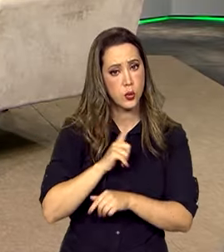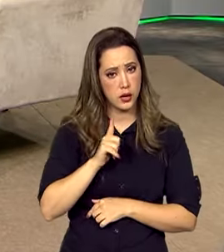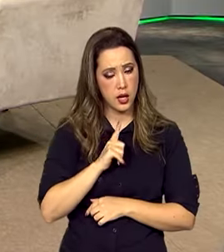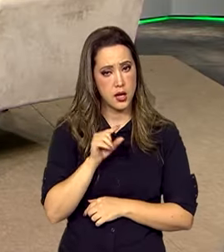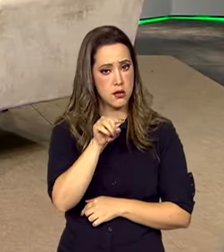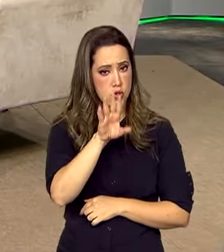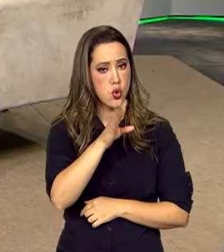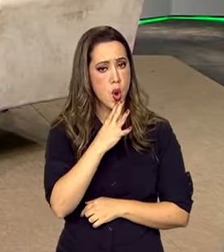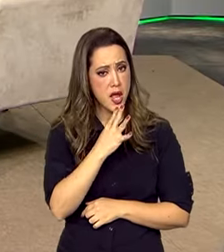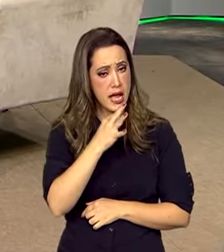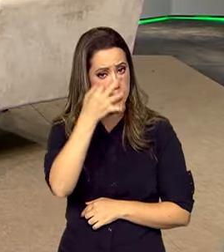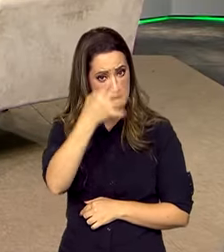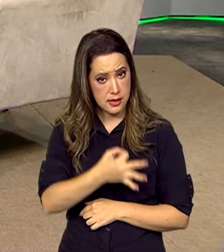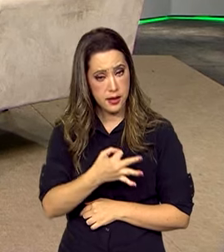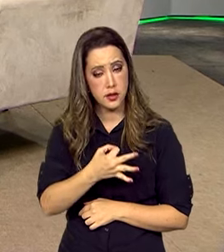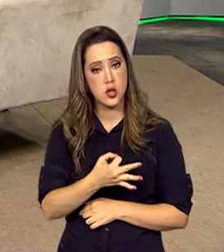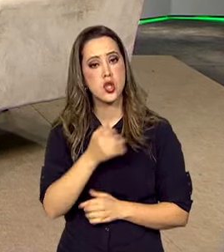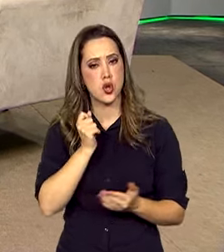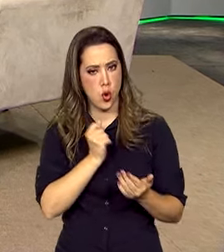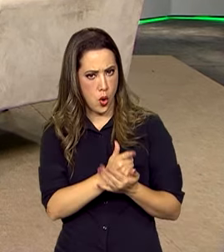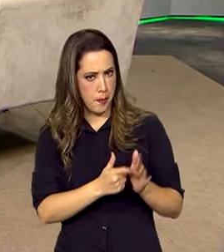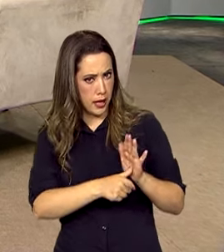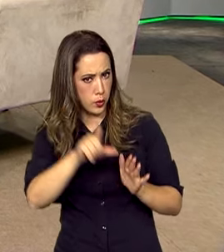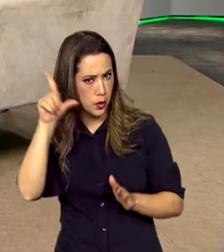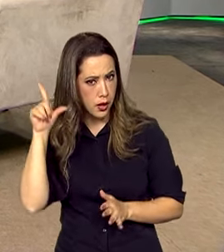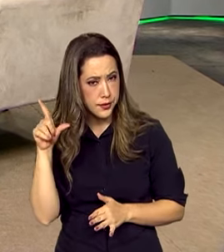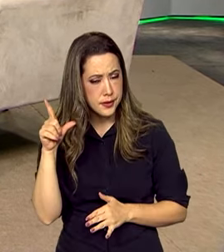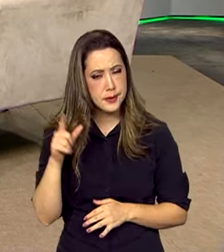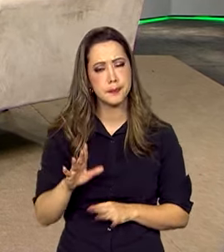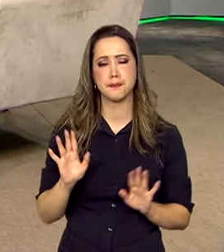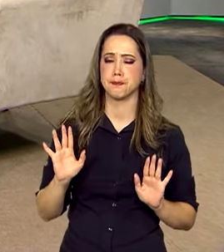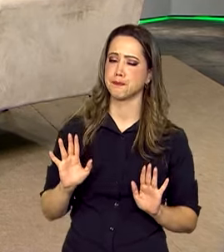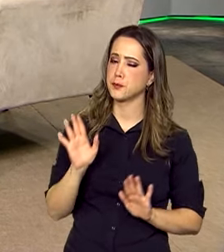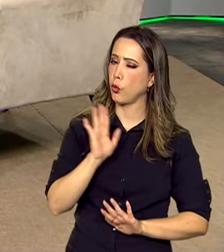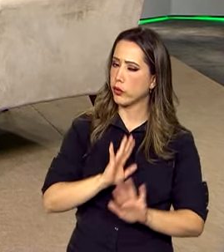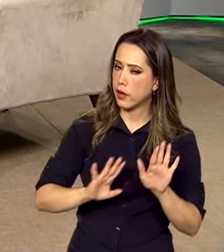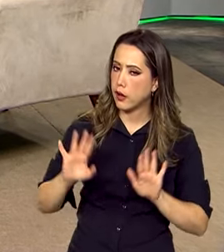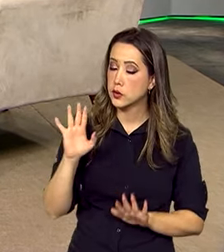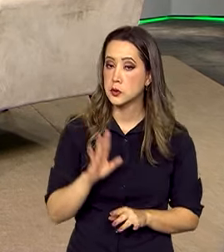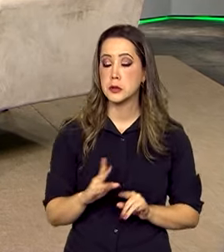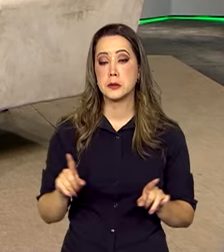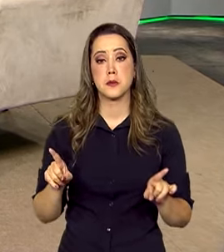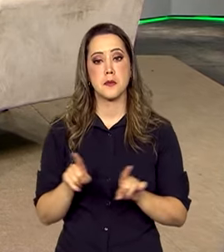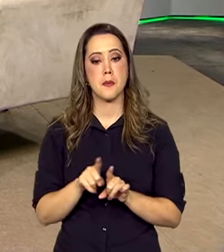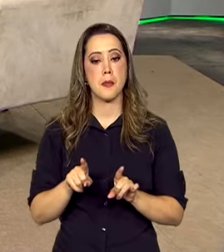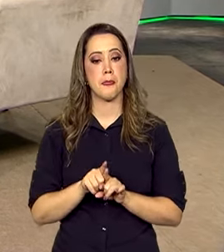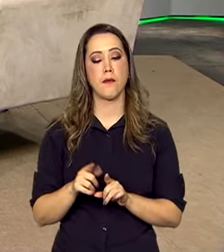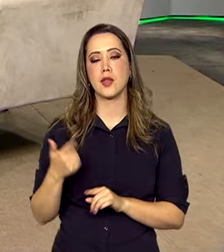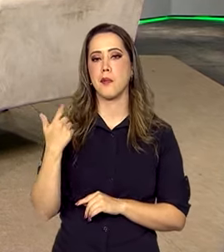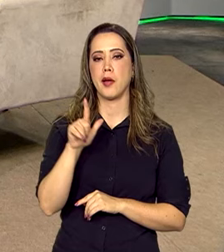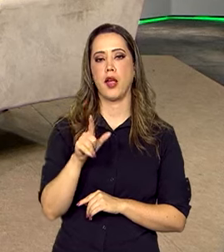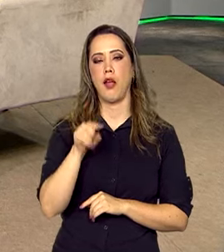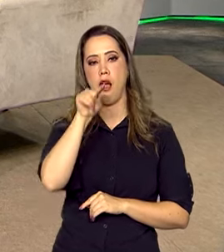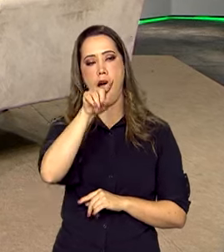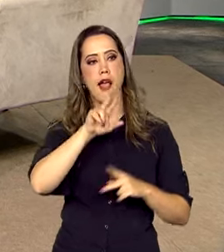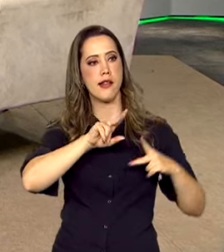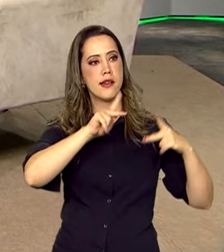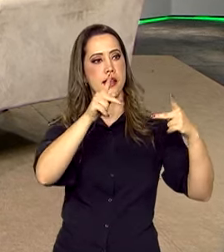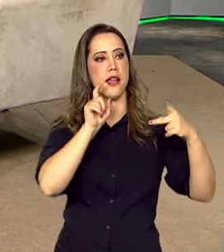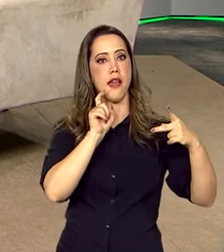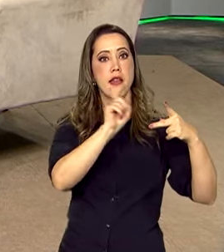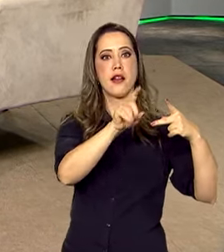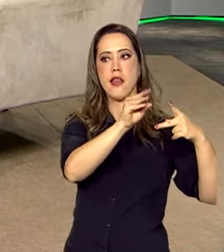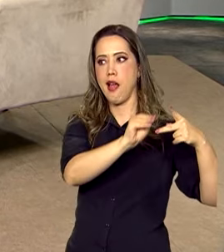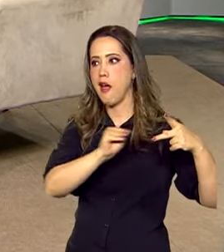ou ela já tenha adquirido produtos, já tenha comprado. Não se deixar direcionar para sites, que normalmente são